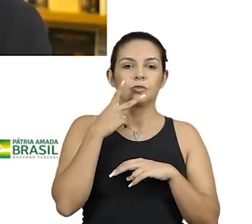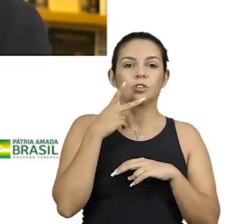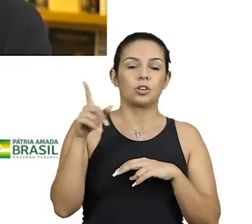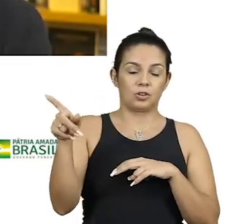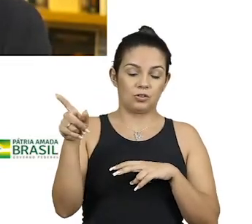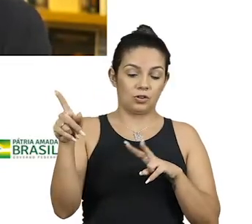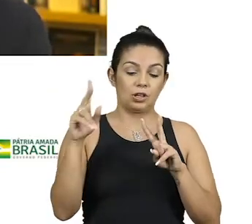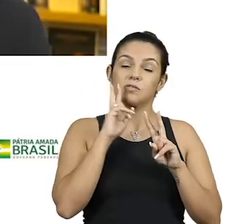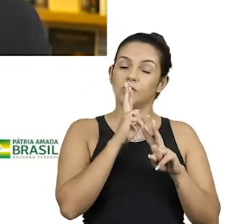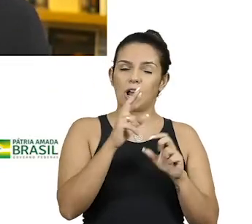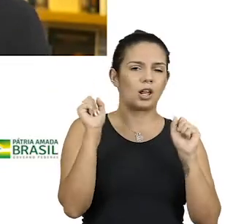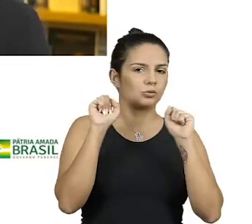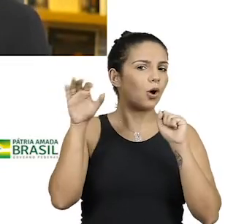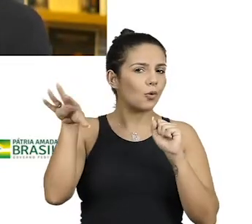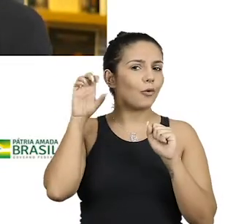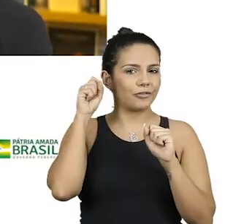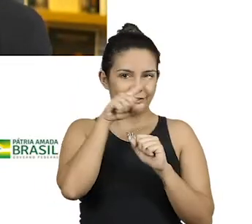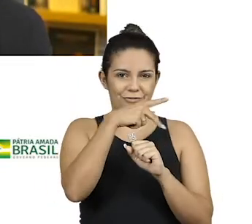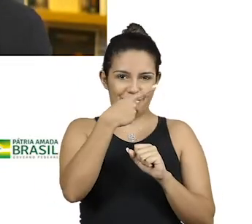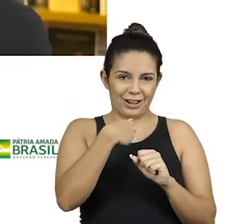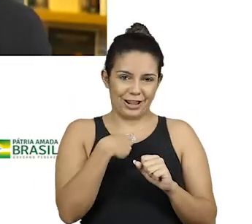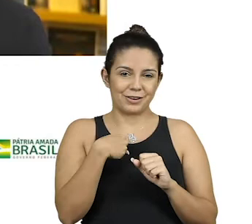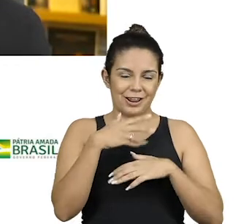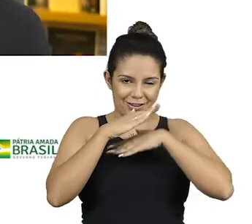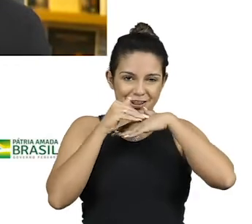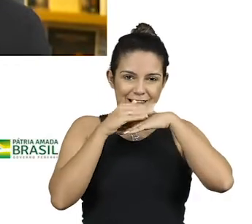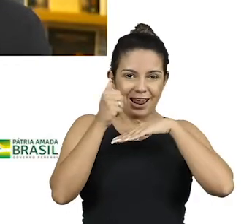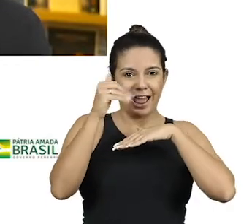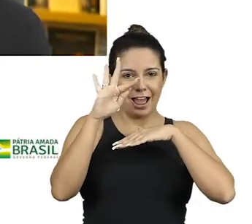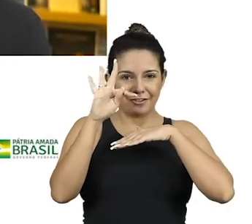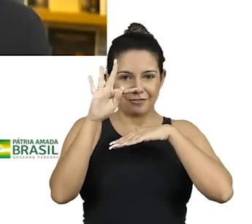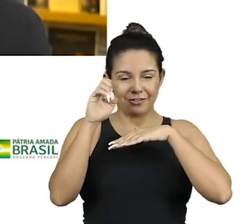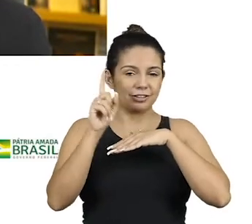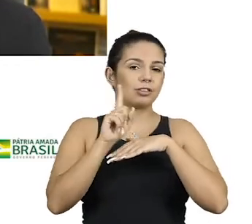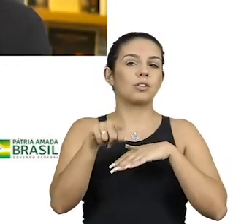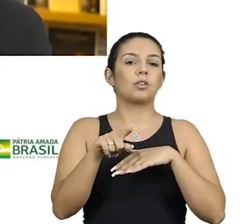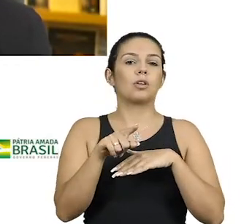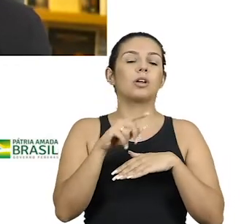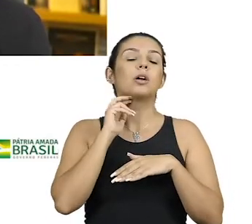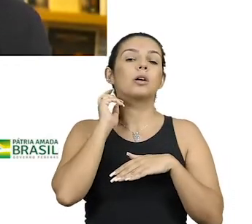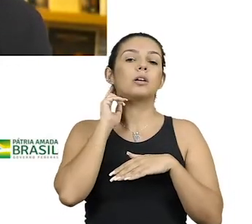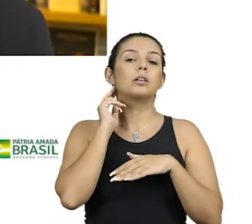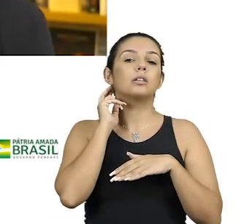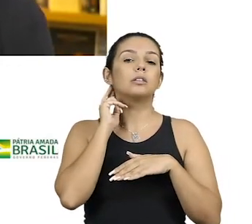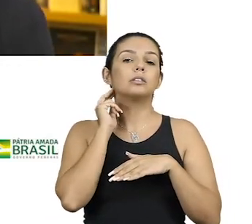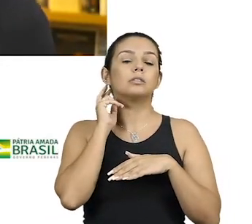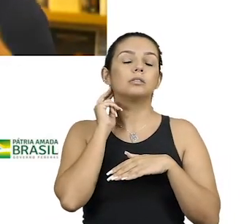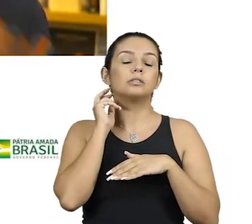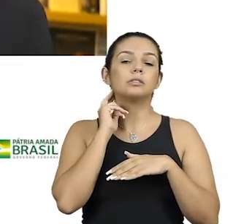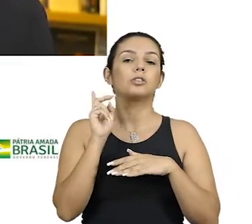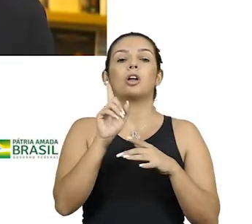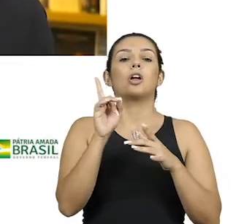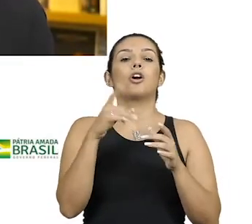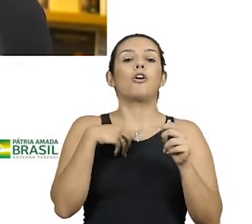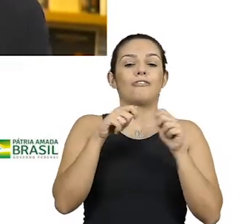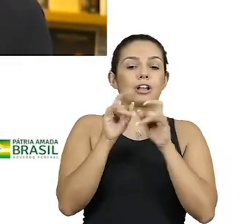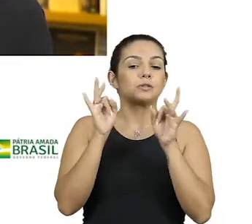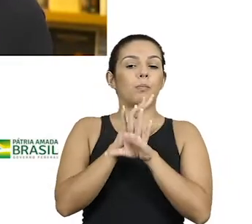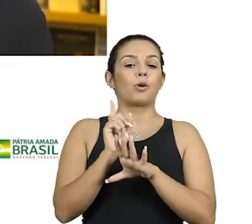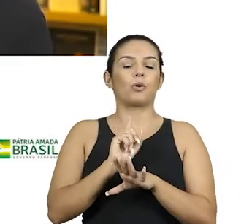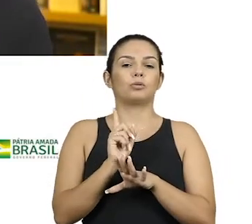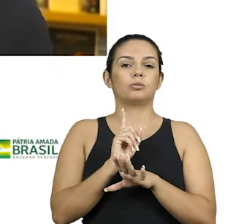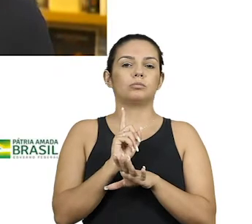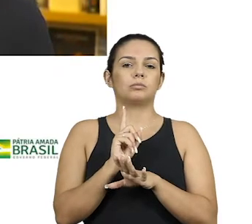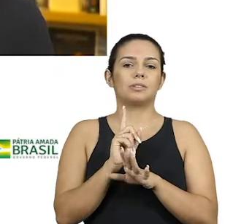seu reconhecimento quanto a isso. Agora, não é algo premeditado. É